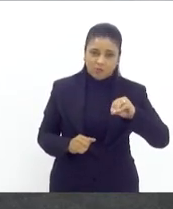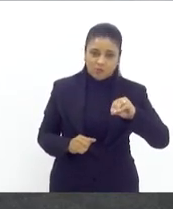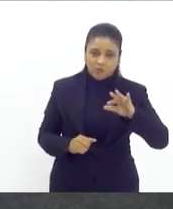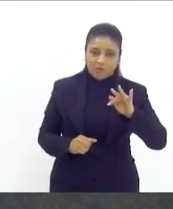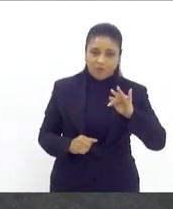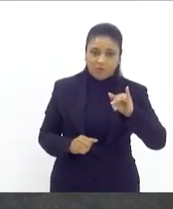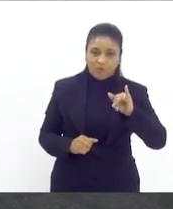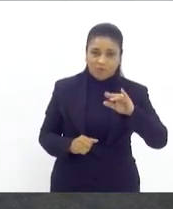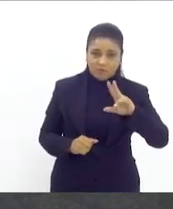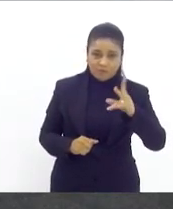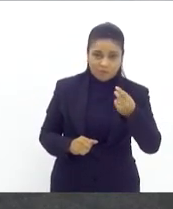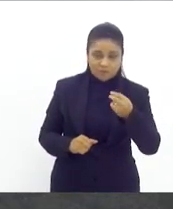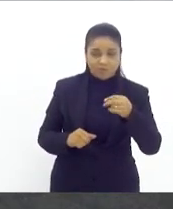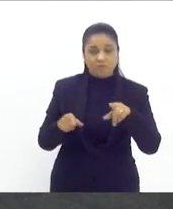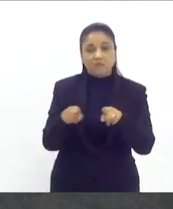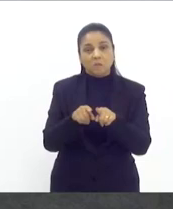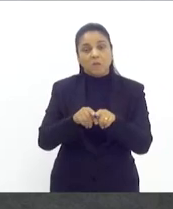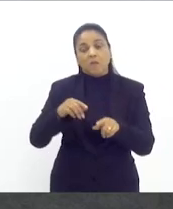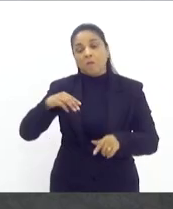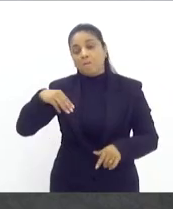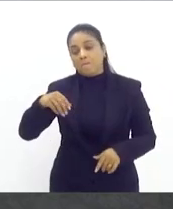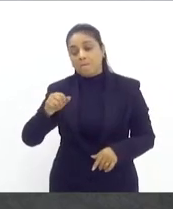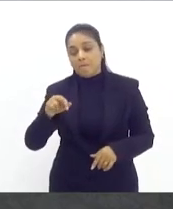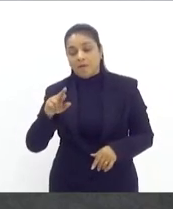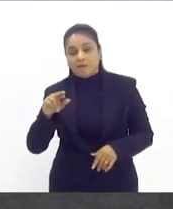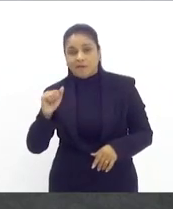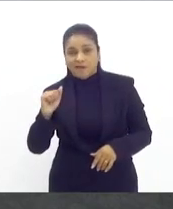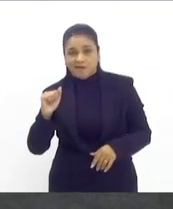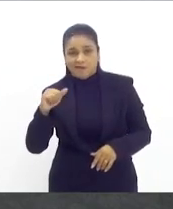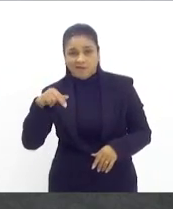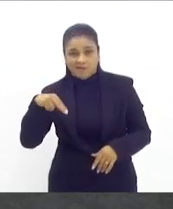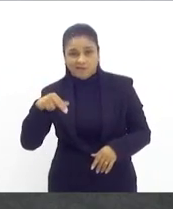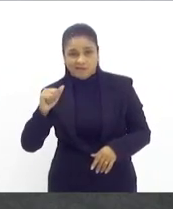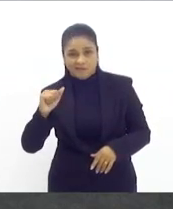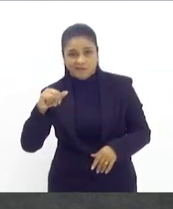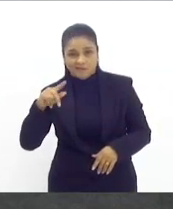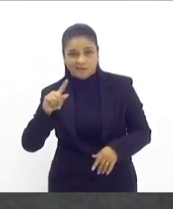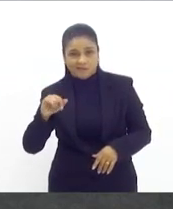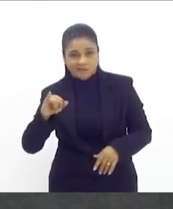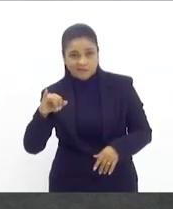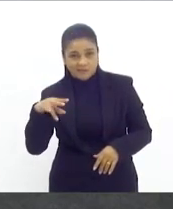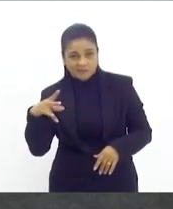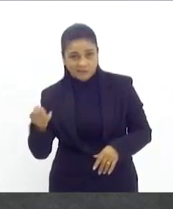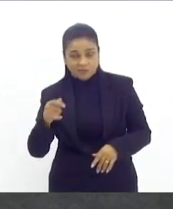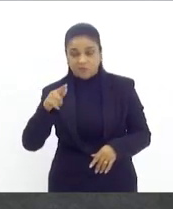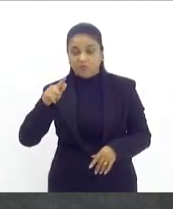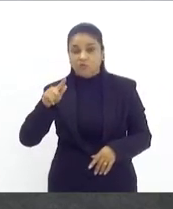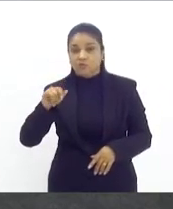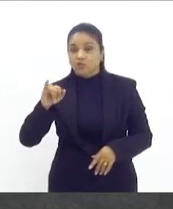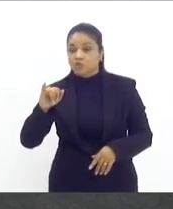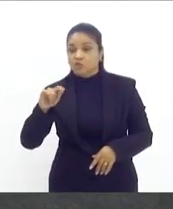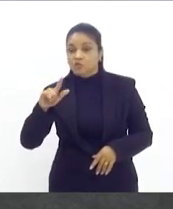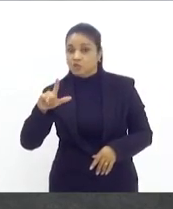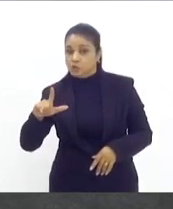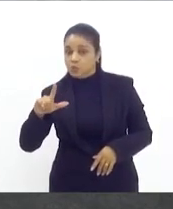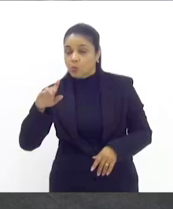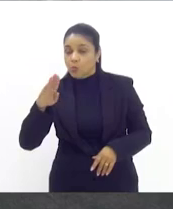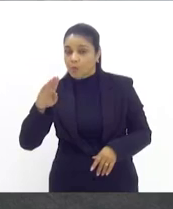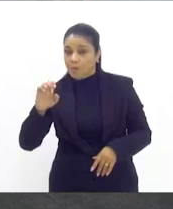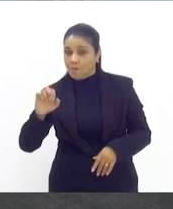Gilberto Cardoso, o ex-presidente do Flamengo, falecido, o povo chama de Maracanãzinho.